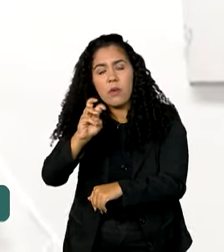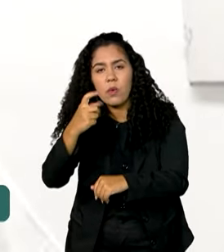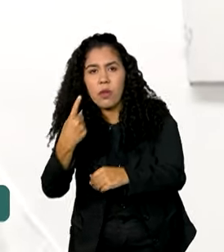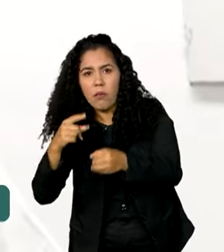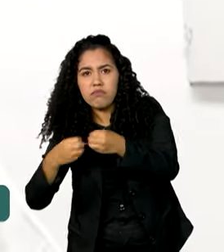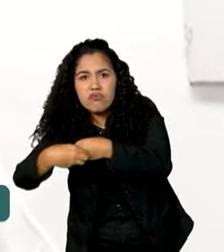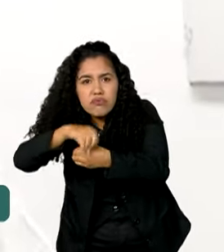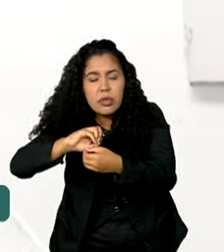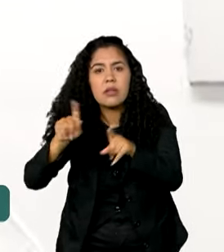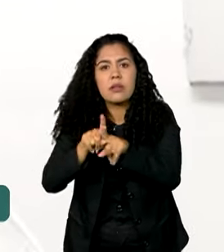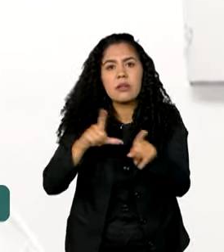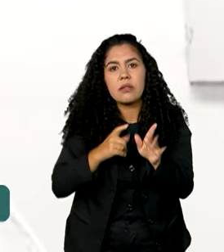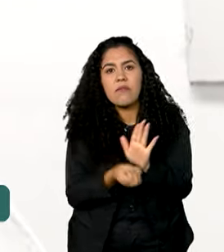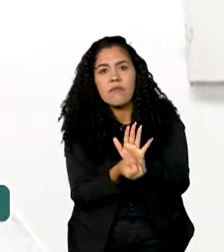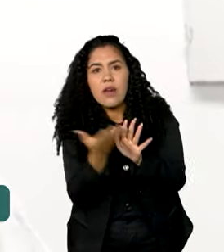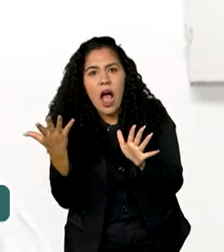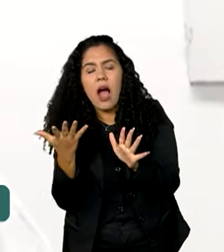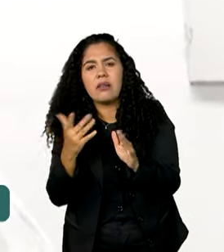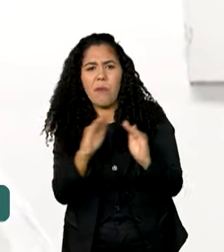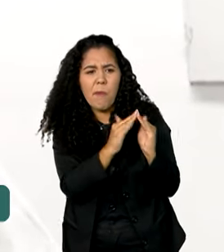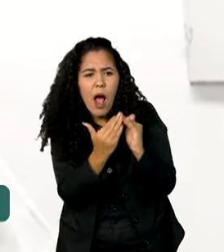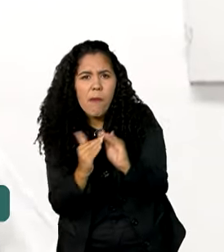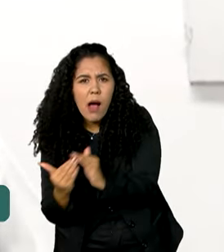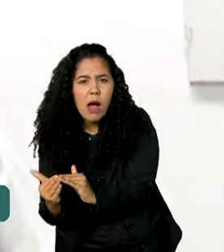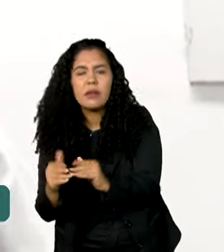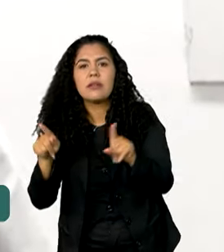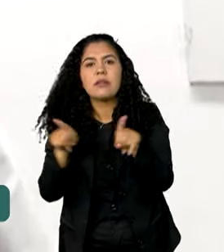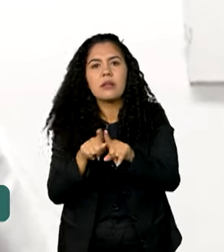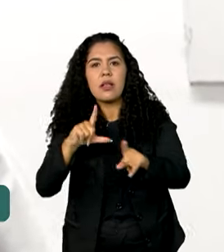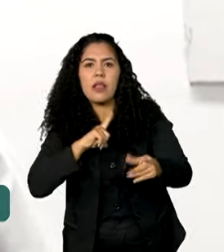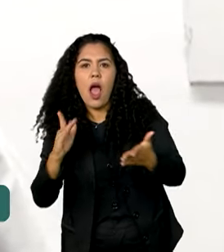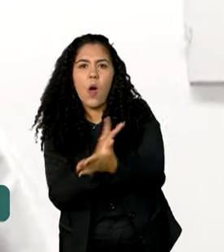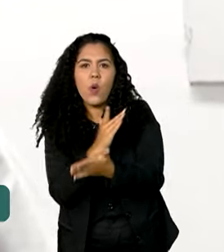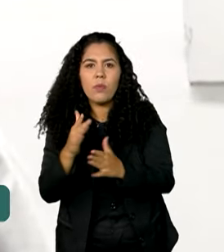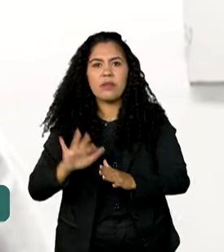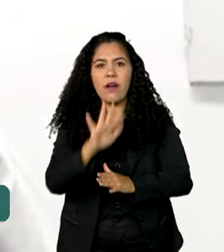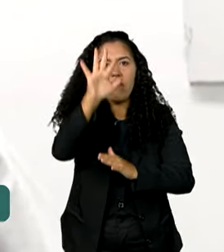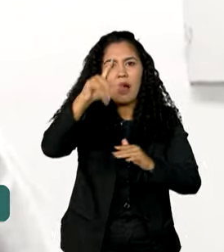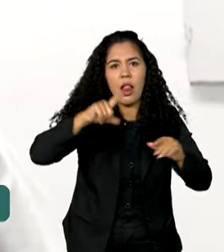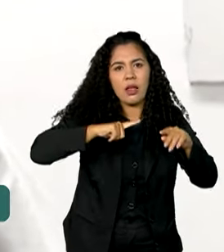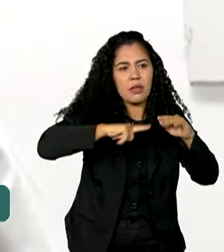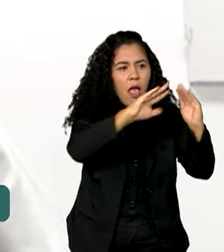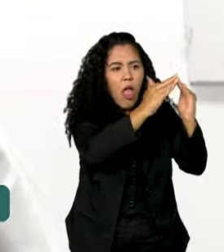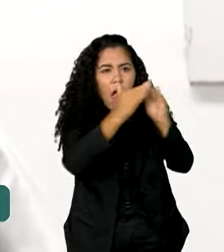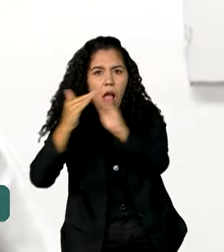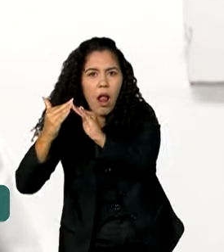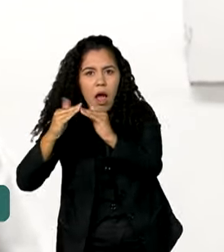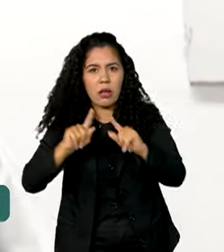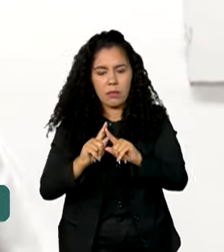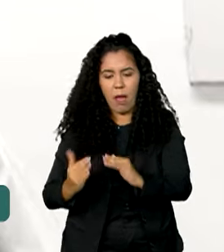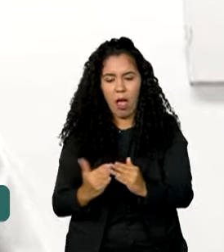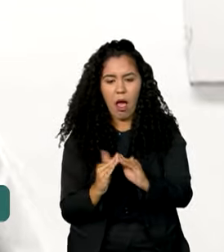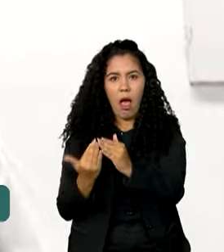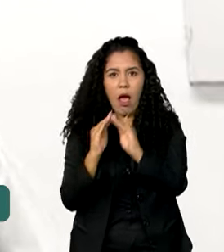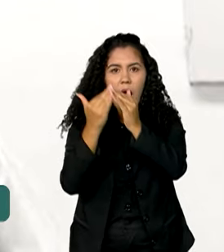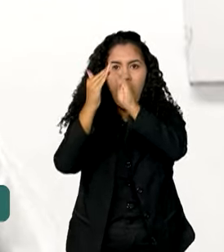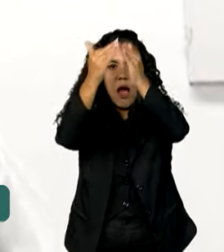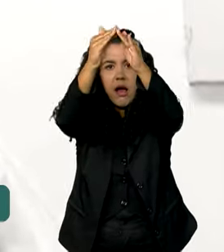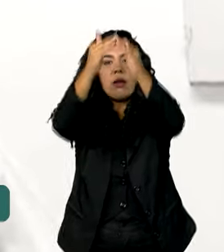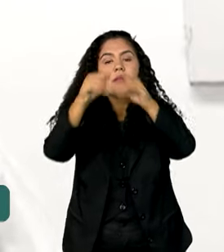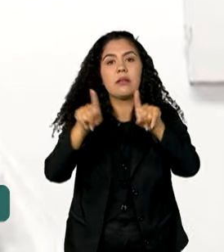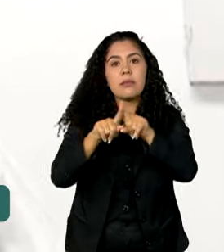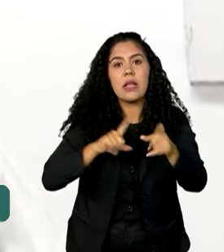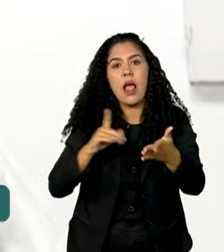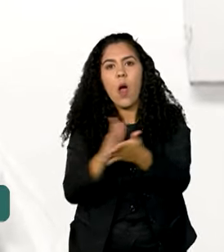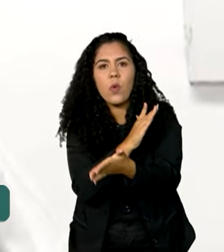existem favelas com milhares de domicílios. Existem favelas que são verticais, outras horizontais. Geralmente estão situadas nas áreas que não